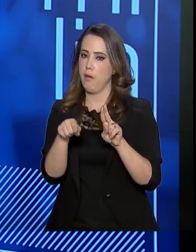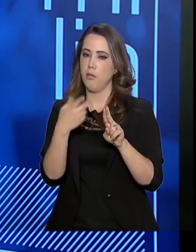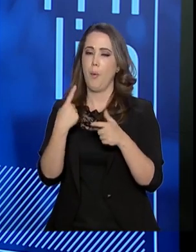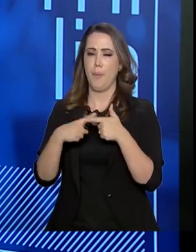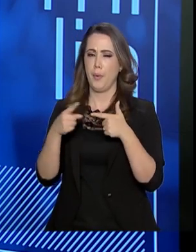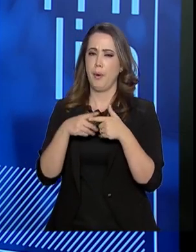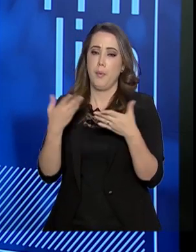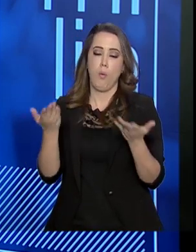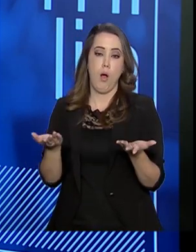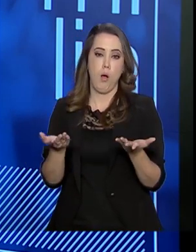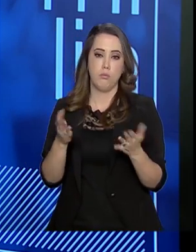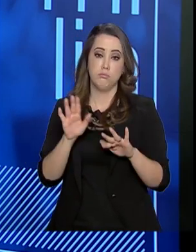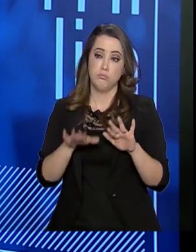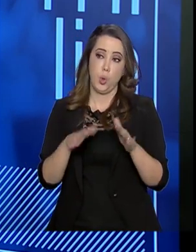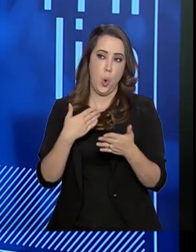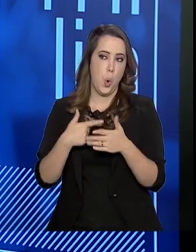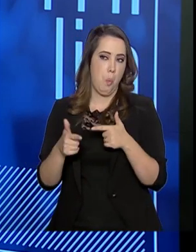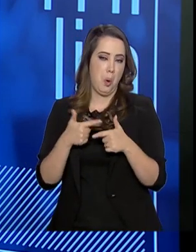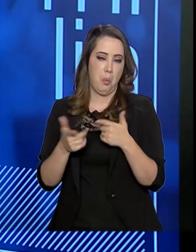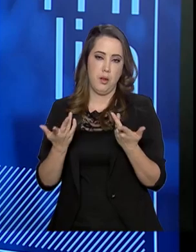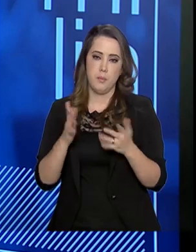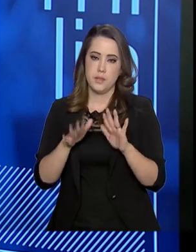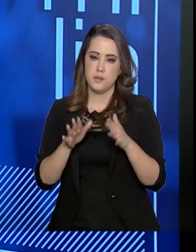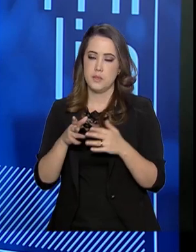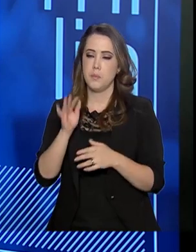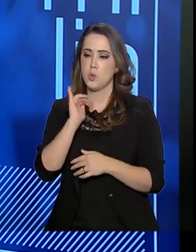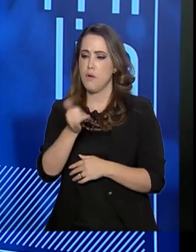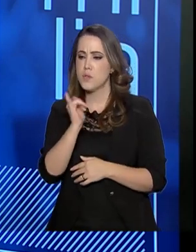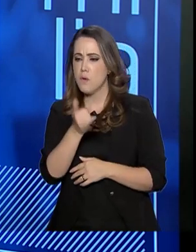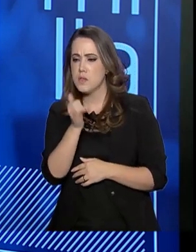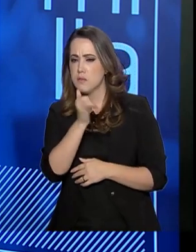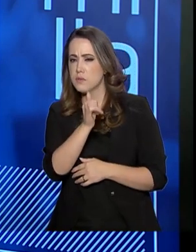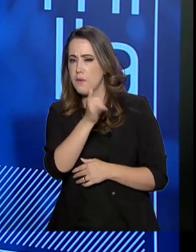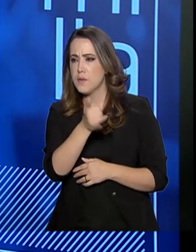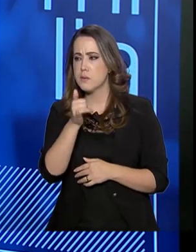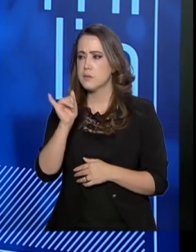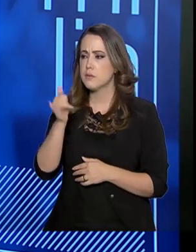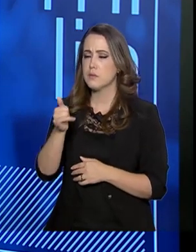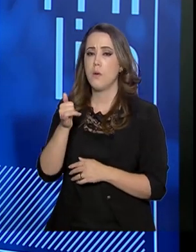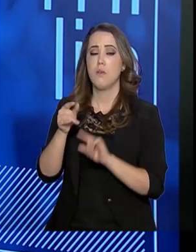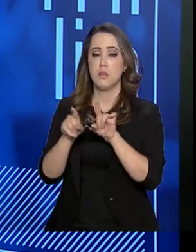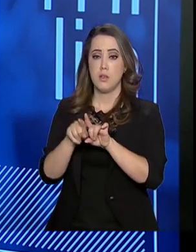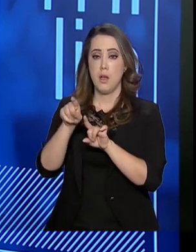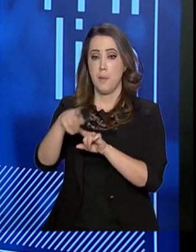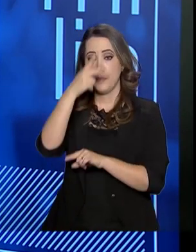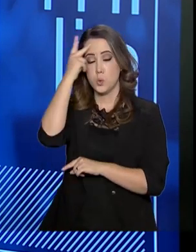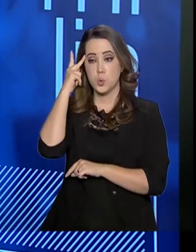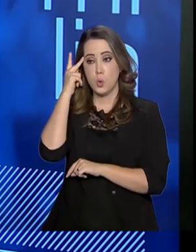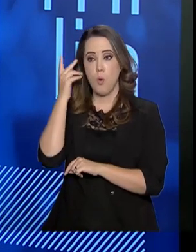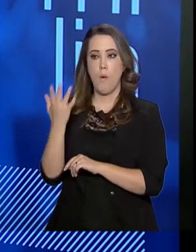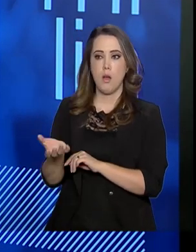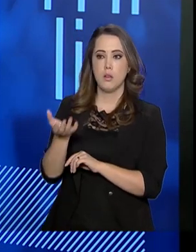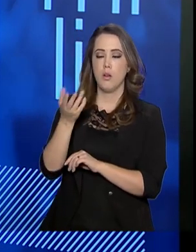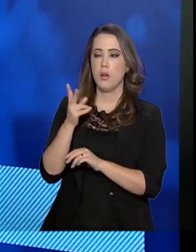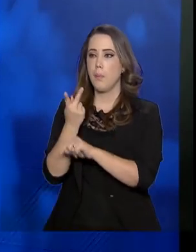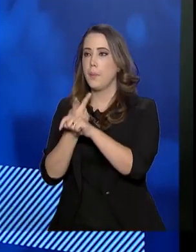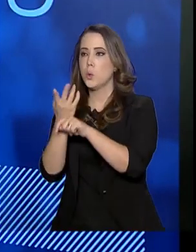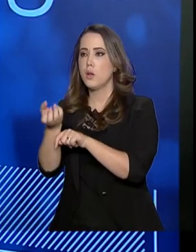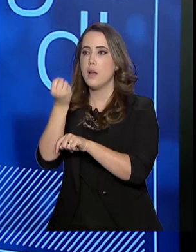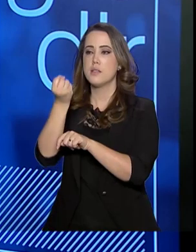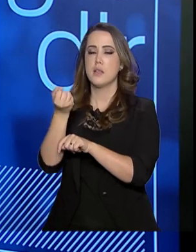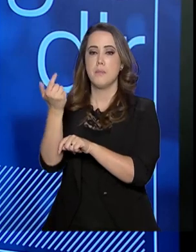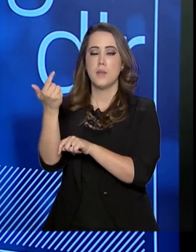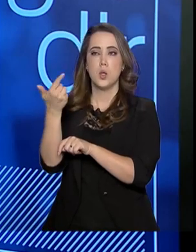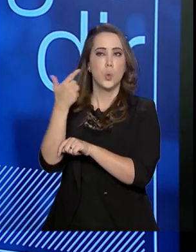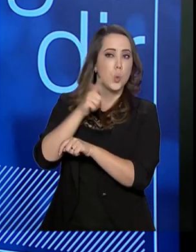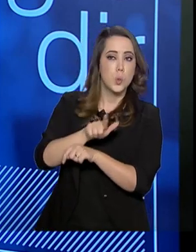Eventualmente, alguém que não foi, mesmo com esforço de informação, alguém que não foi informado, vai recorrer. A hora que tiver o benefício